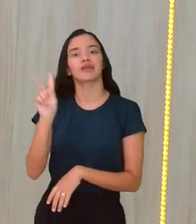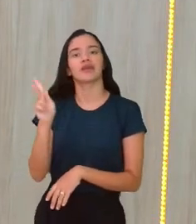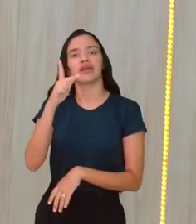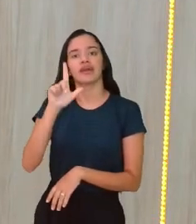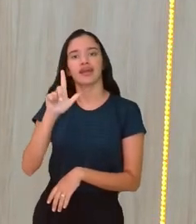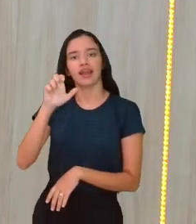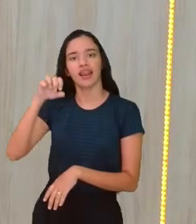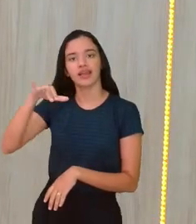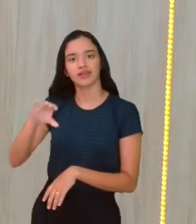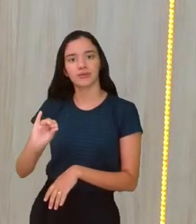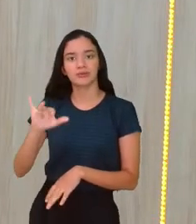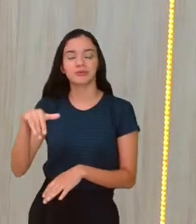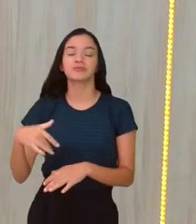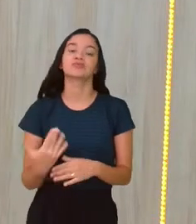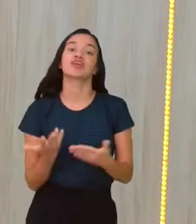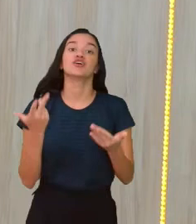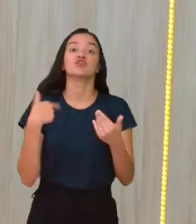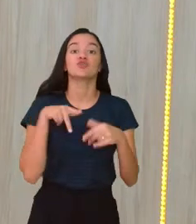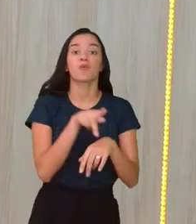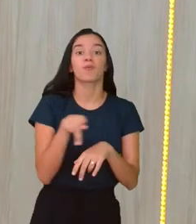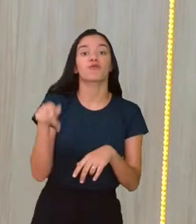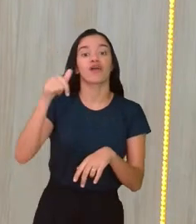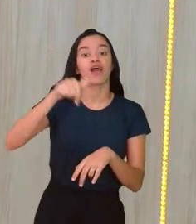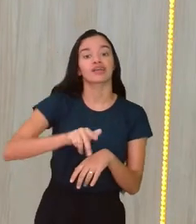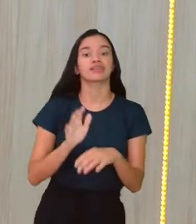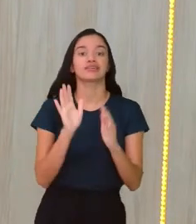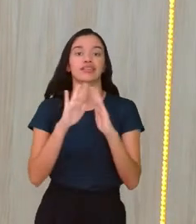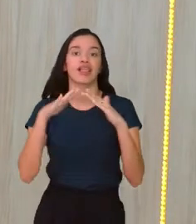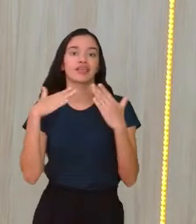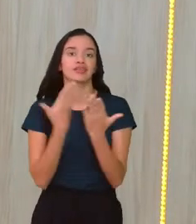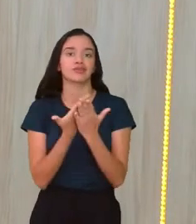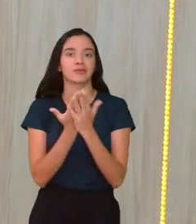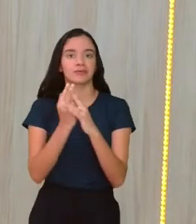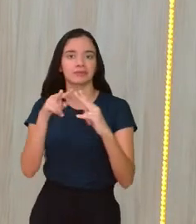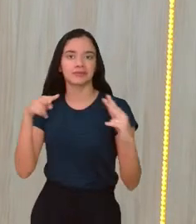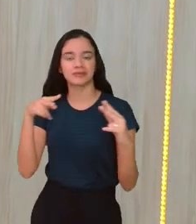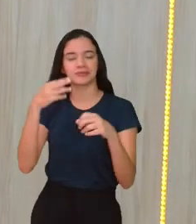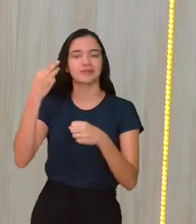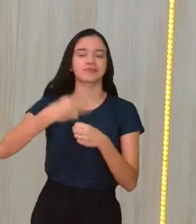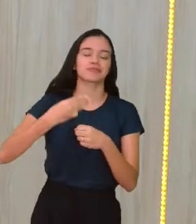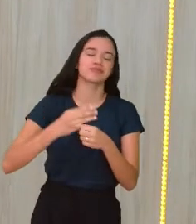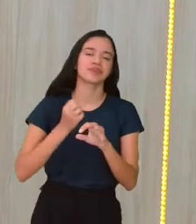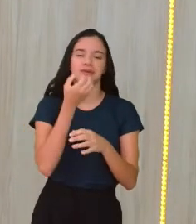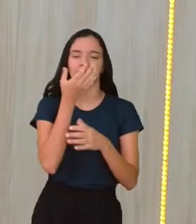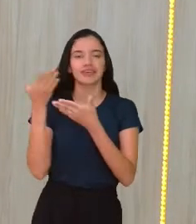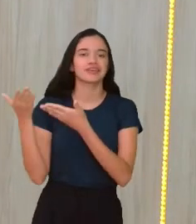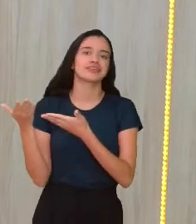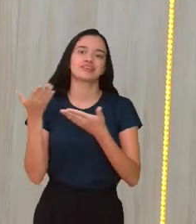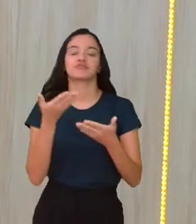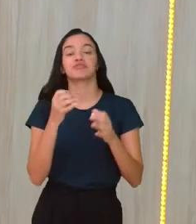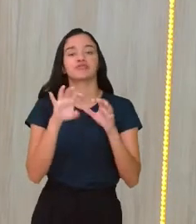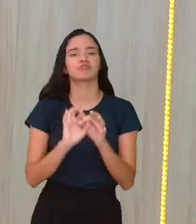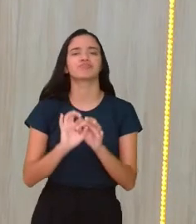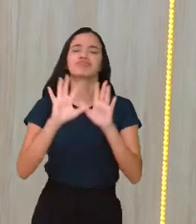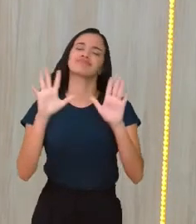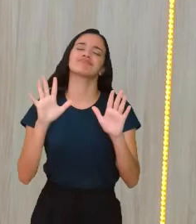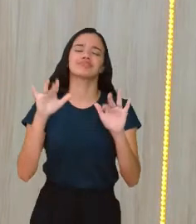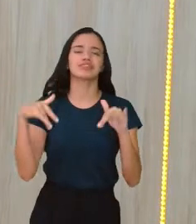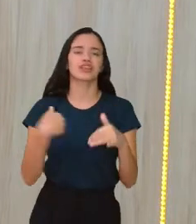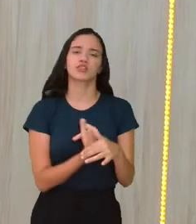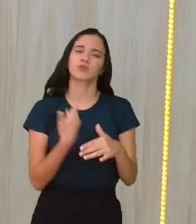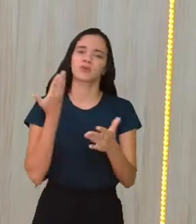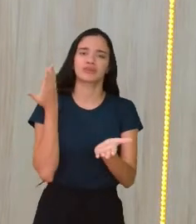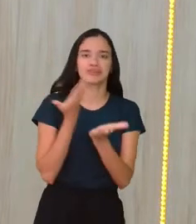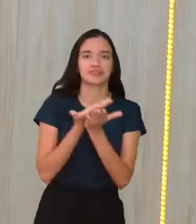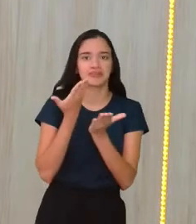aqui da Escola Municipal para Aulas Digitais do Recife. Então fiquem à vontade, né, para se jogar aí na